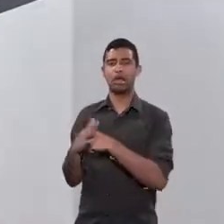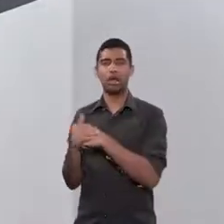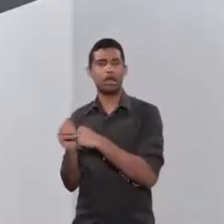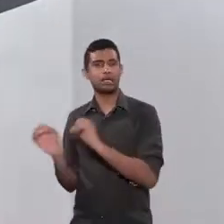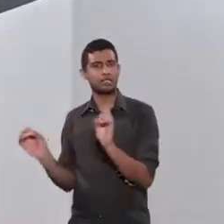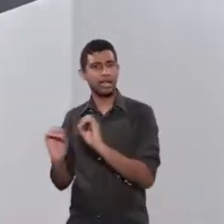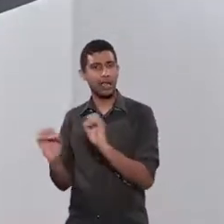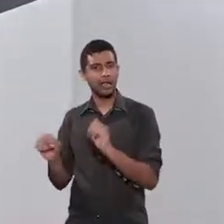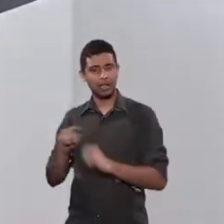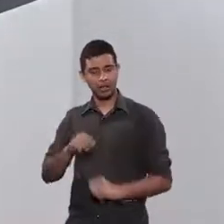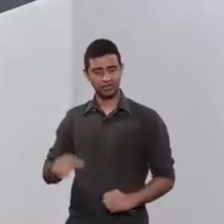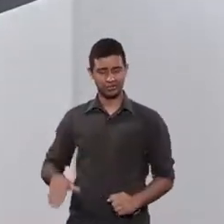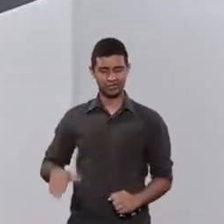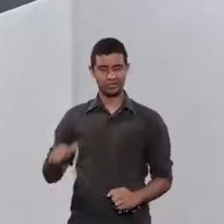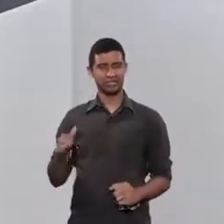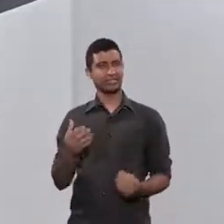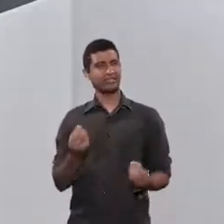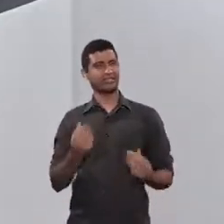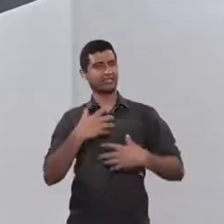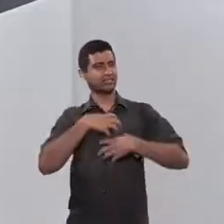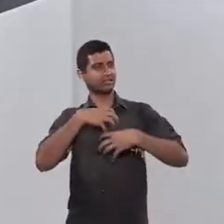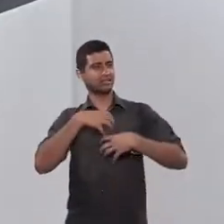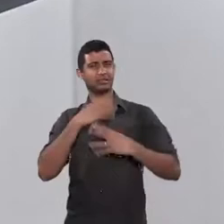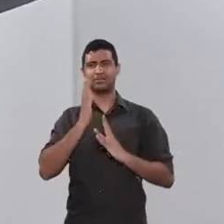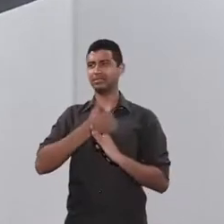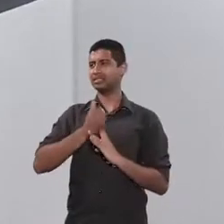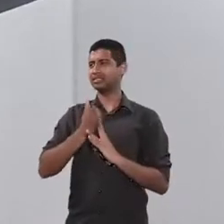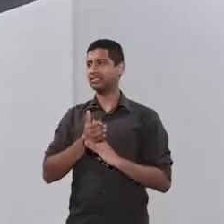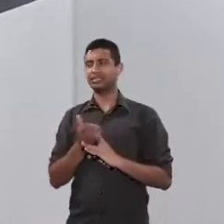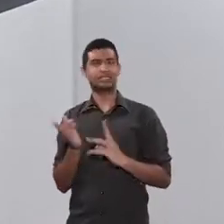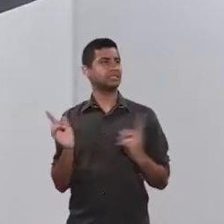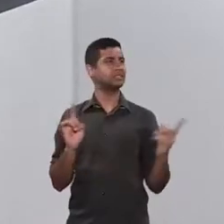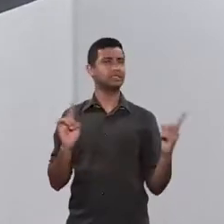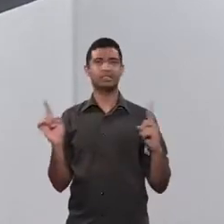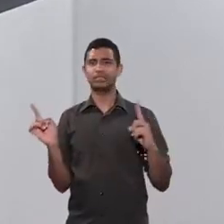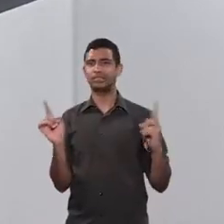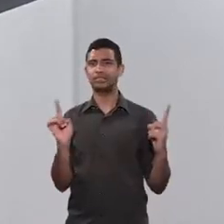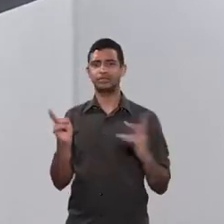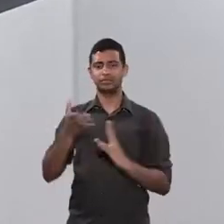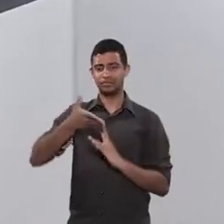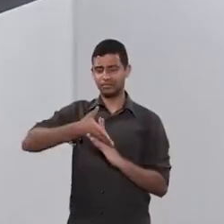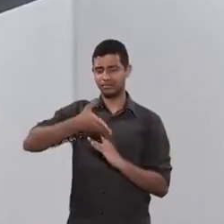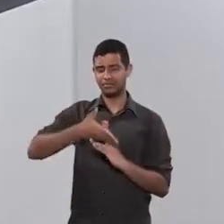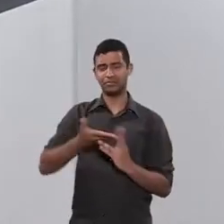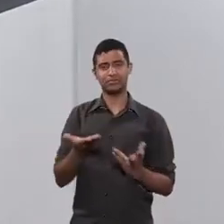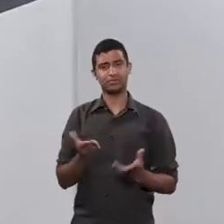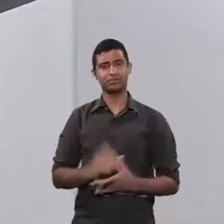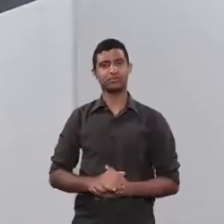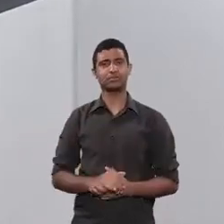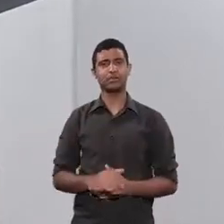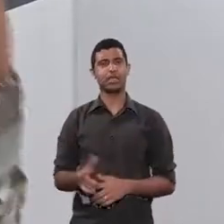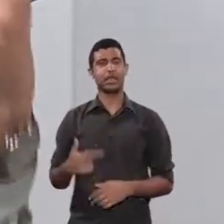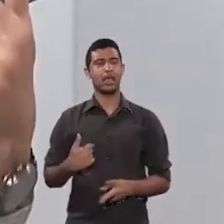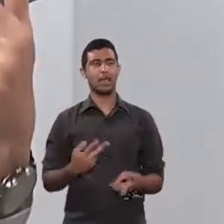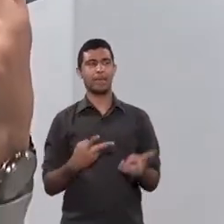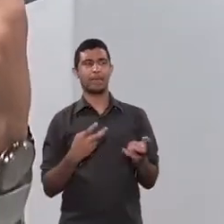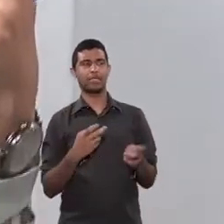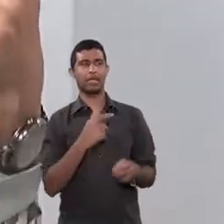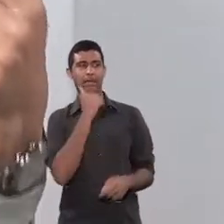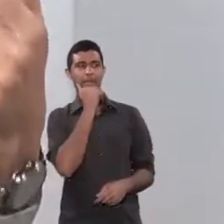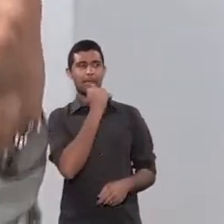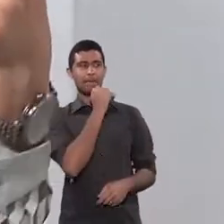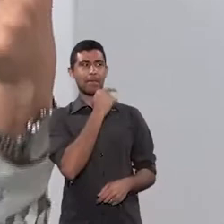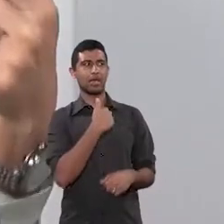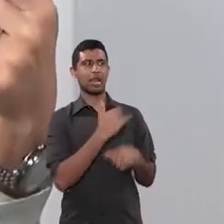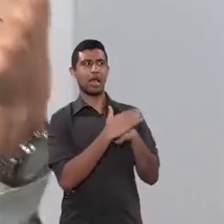afeto. Então, a criança começa a ficar muito dividida internamente. Então, assim, ela começa a entender que para ter o carinho